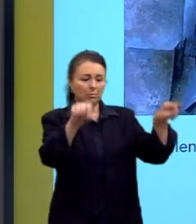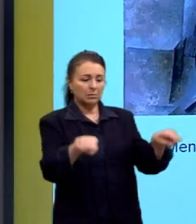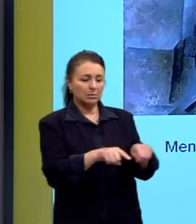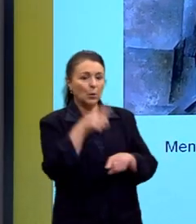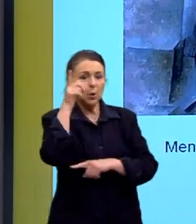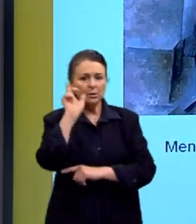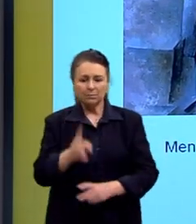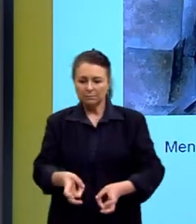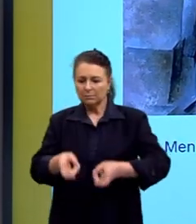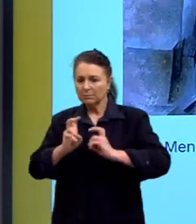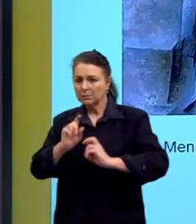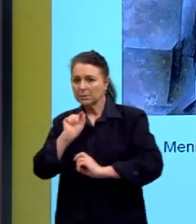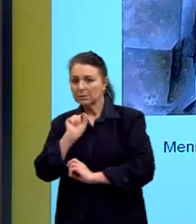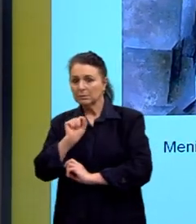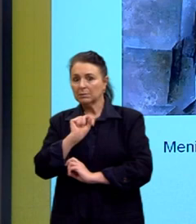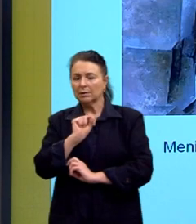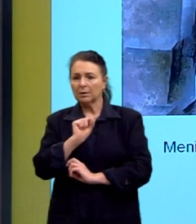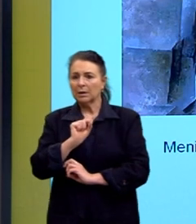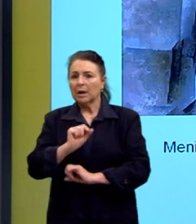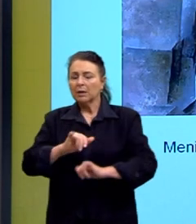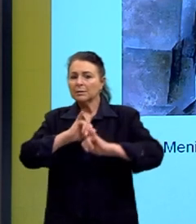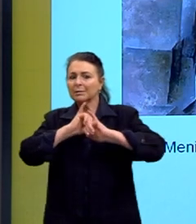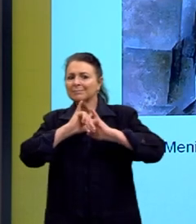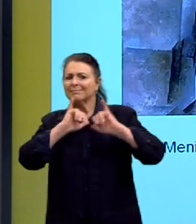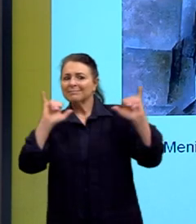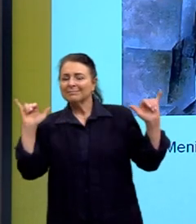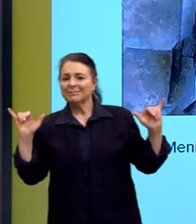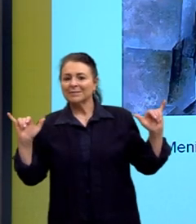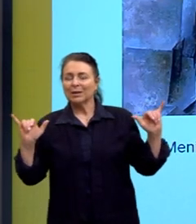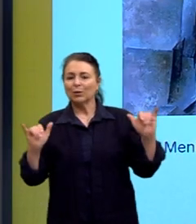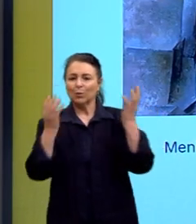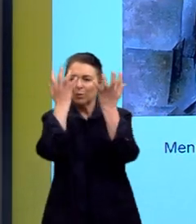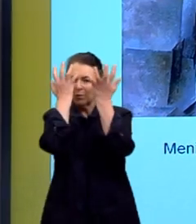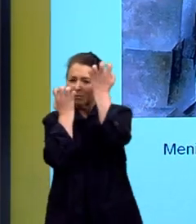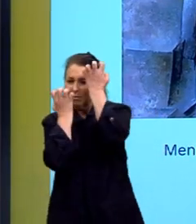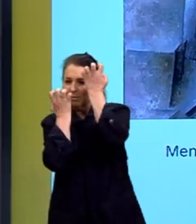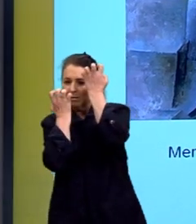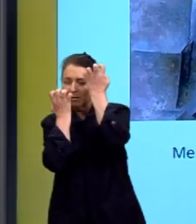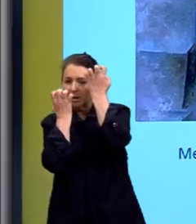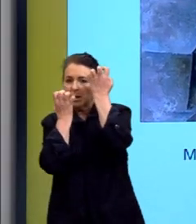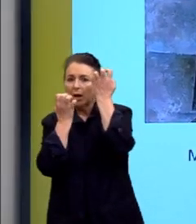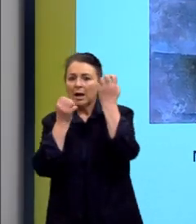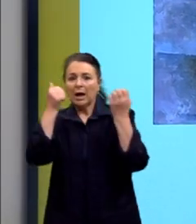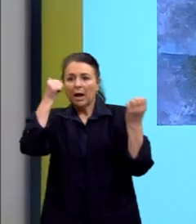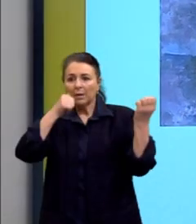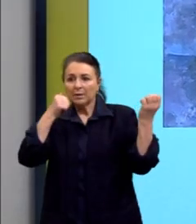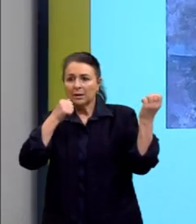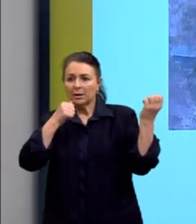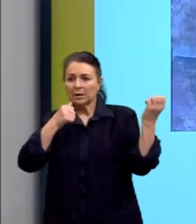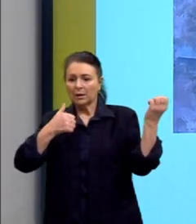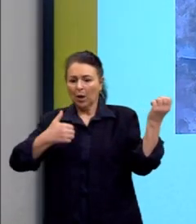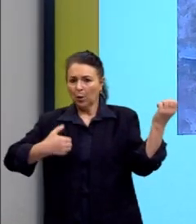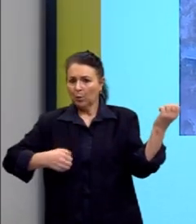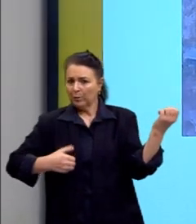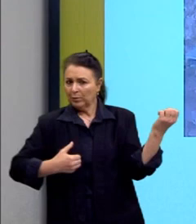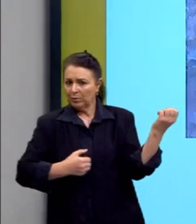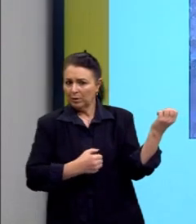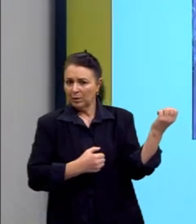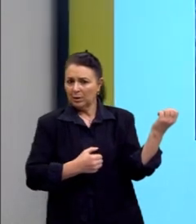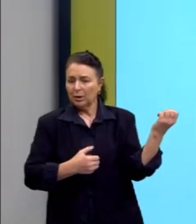conseguimos perceber este recado do cubismo. A Menina com Bandolim, do Pablo Picasso, uma obra de 1910.